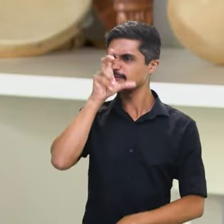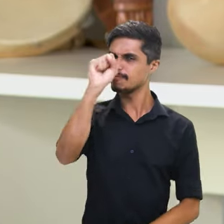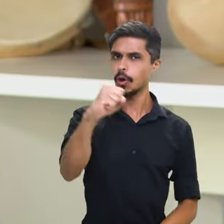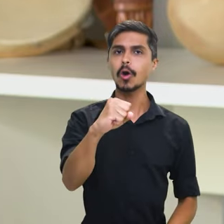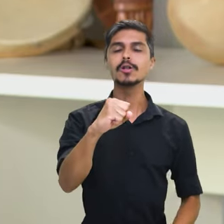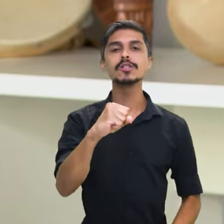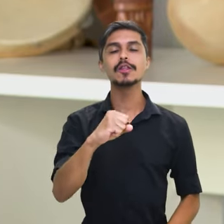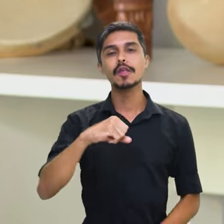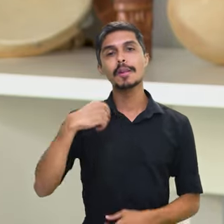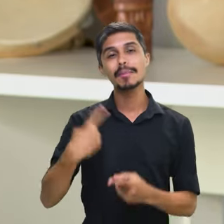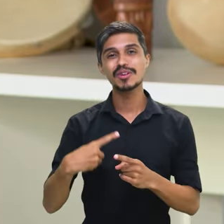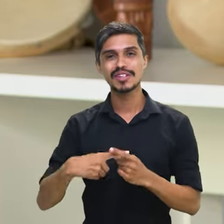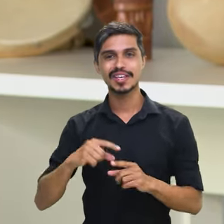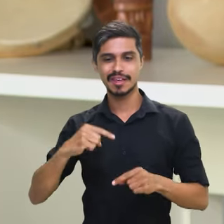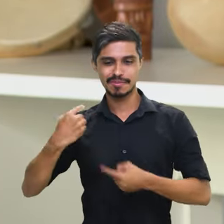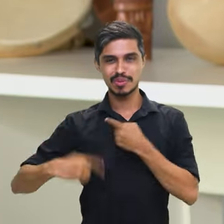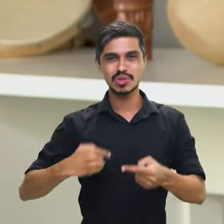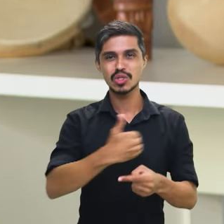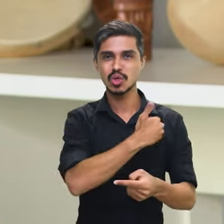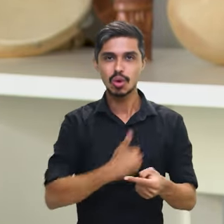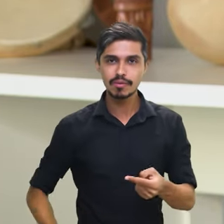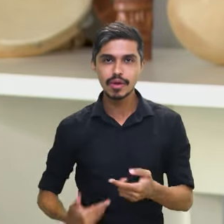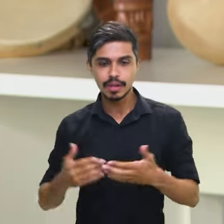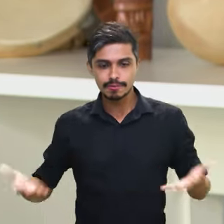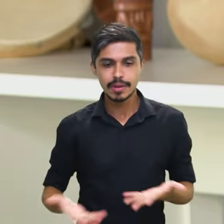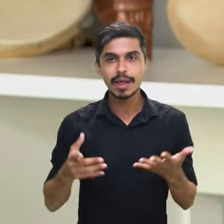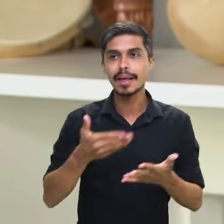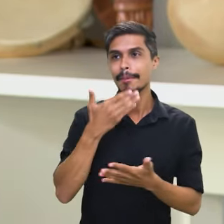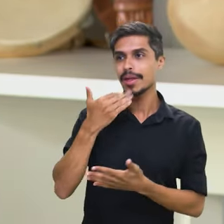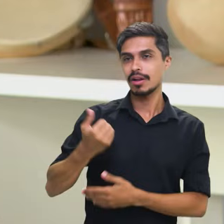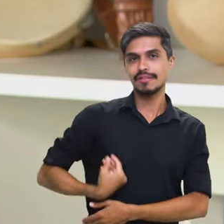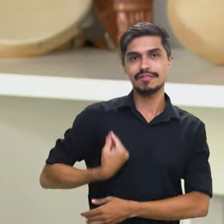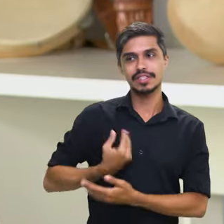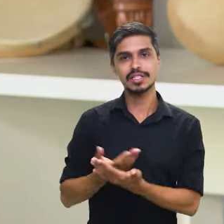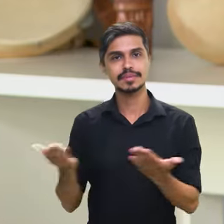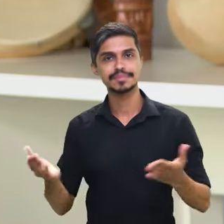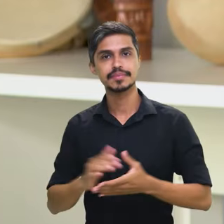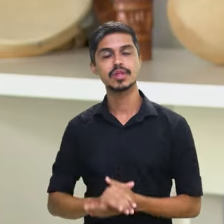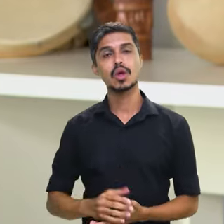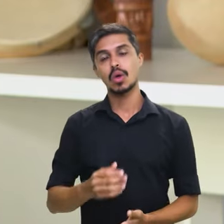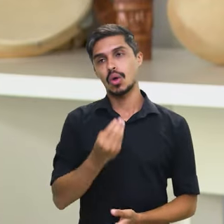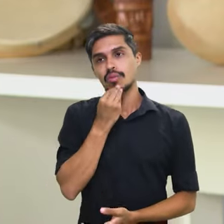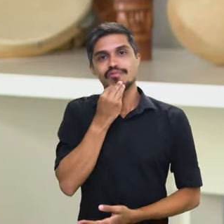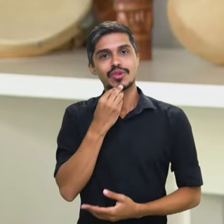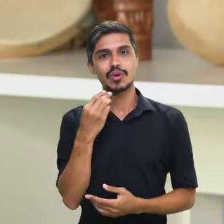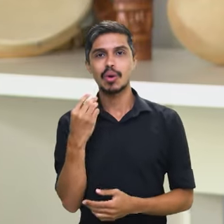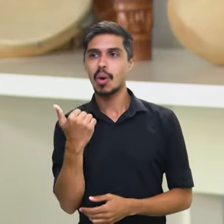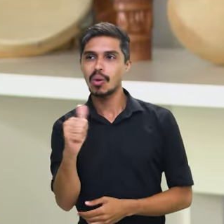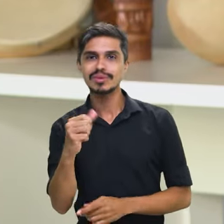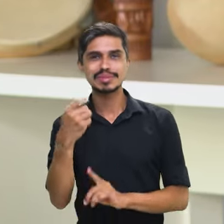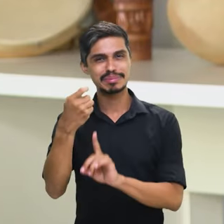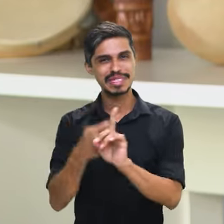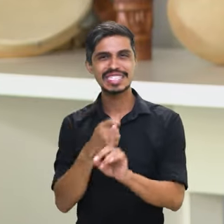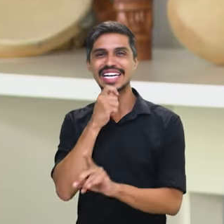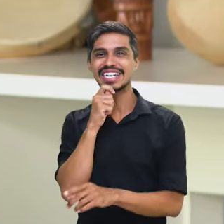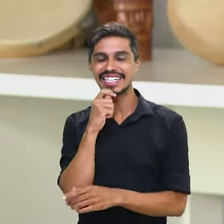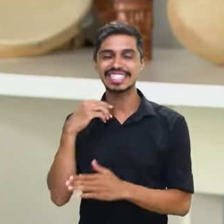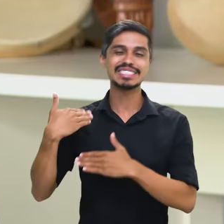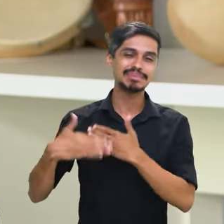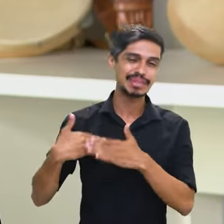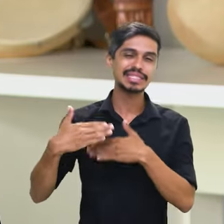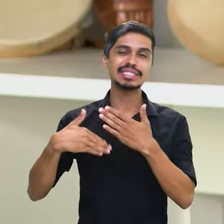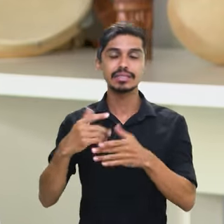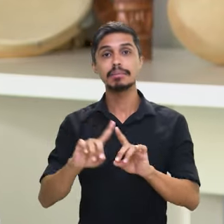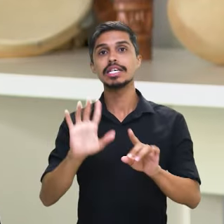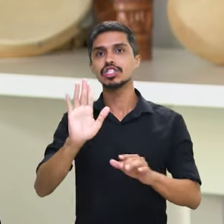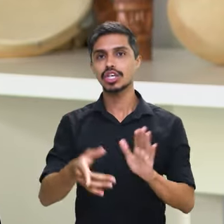total para praticar políticas públicas, para melhorar a vida dessas pessoas. É óbvio que 11 meses, ainda estamos em curso,